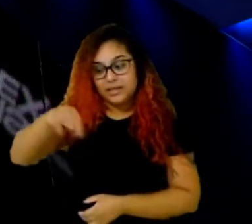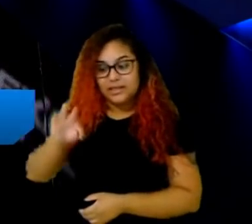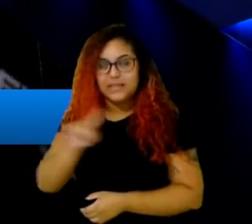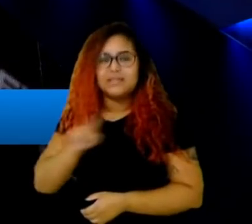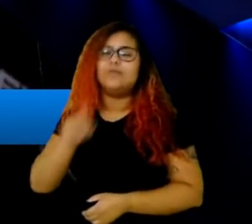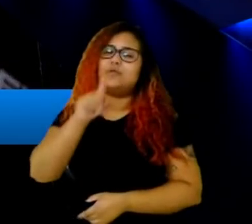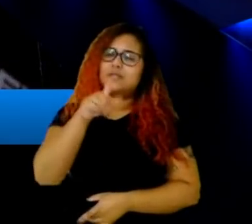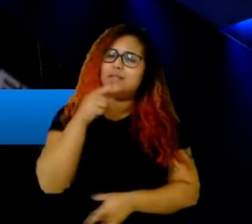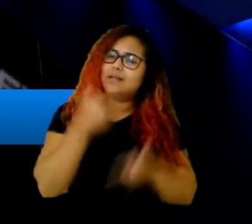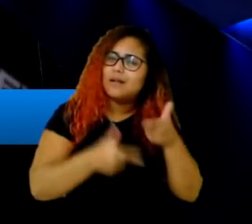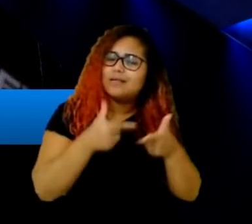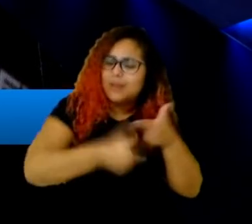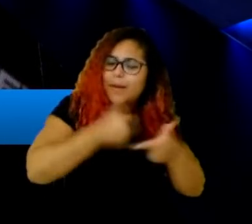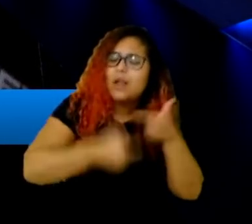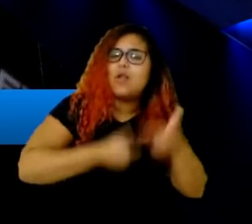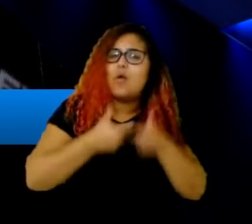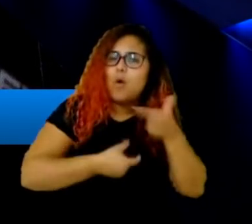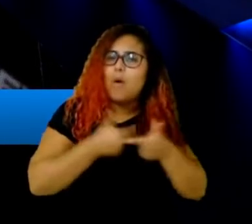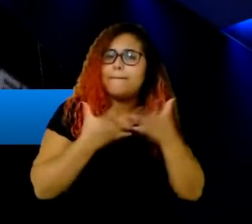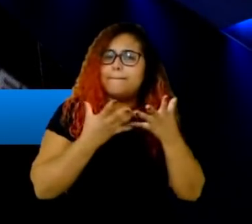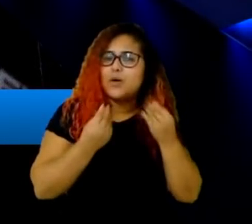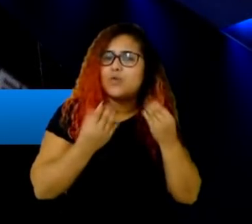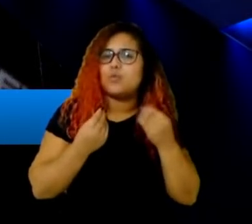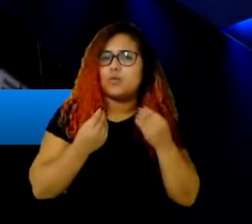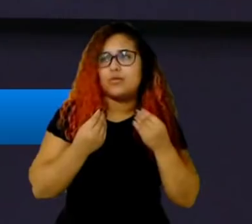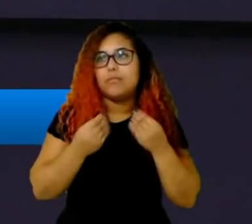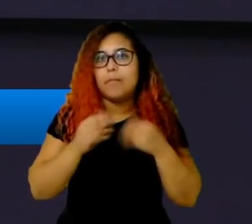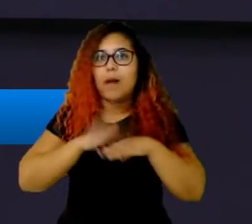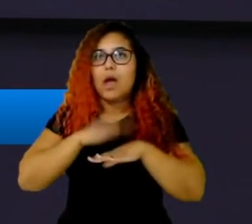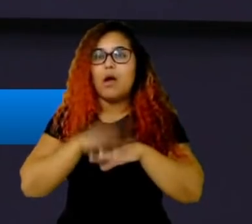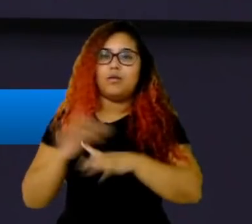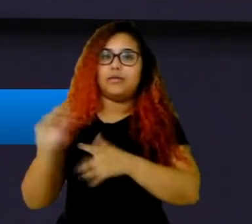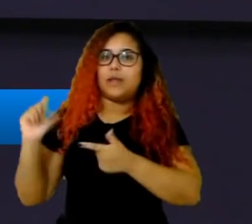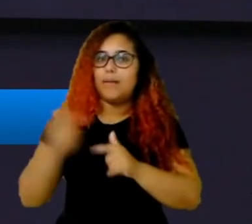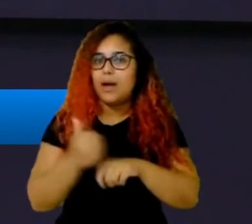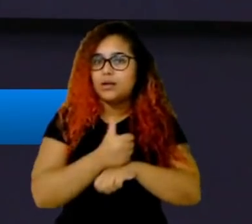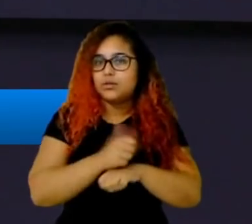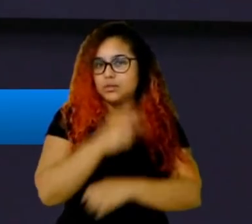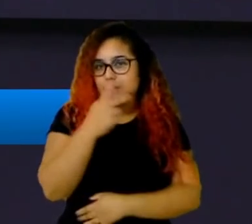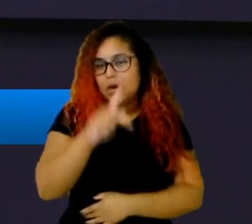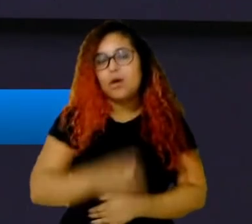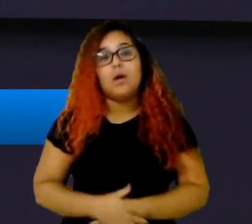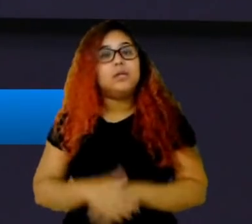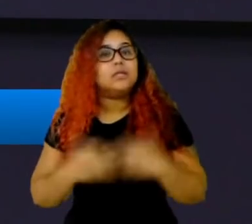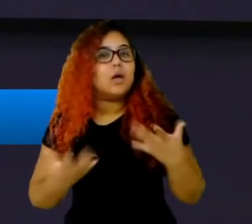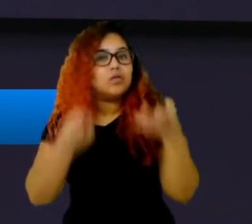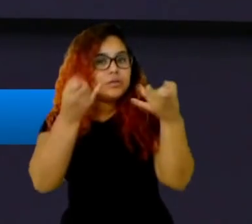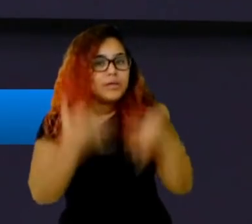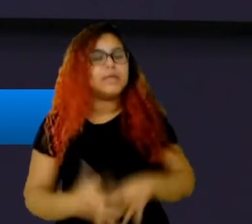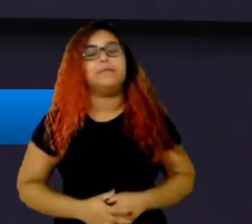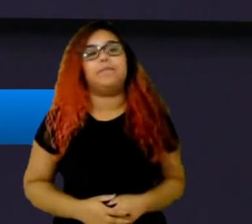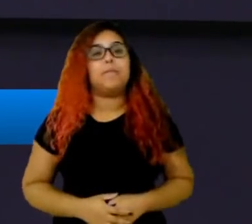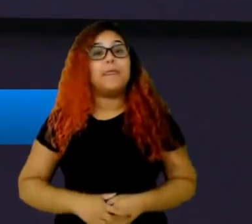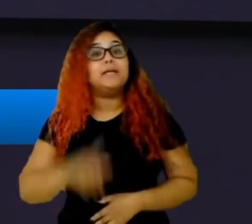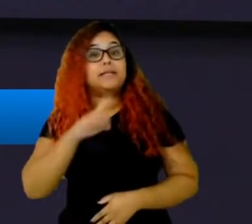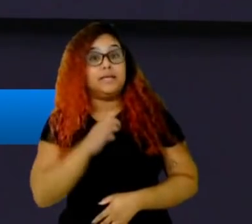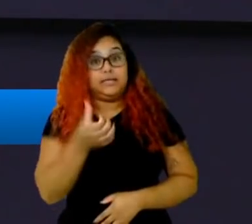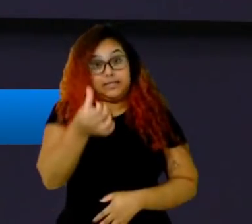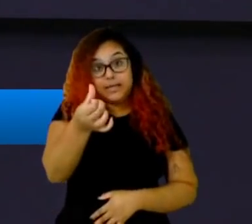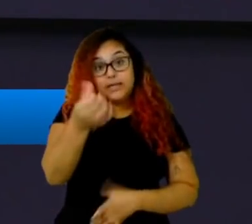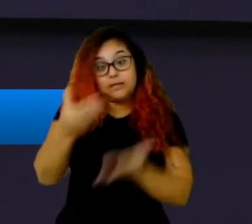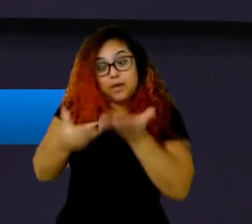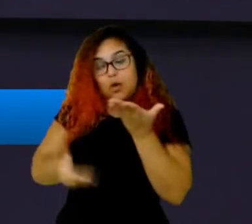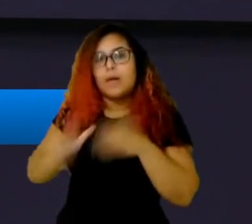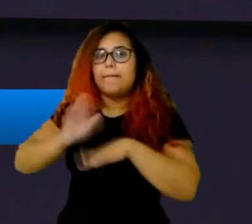parte, né, vamos falar a verdade. Hey, Maestro, seguinte, das 6 derrotas mais rápidas do campeonato, 5 delas foram contra a NTZ,